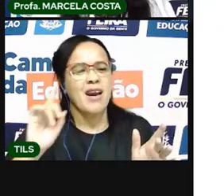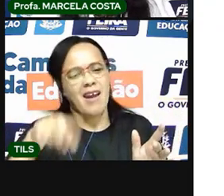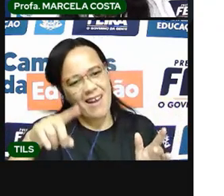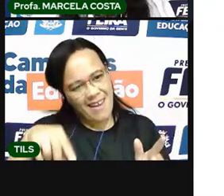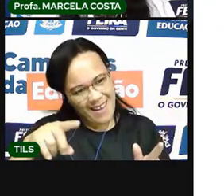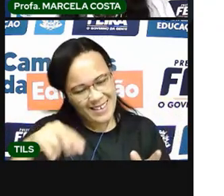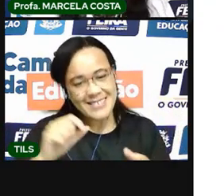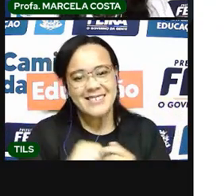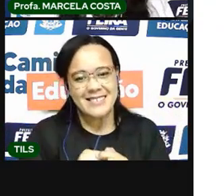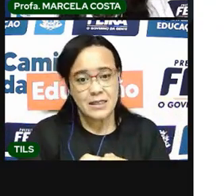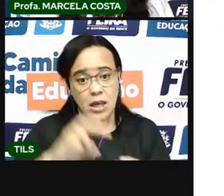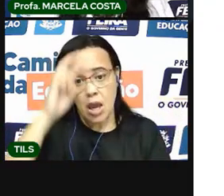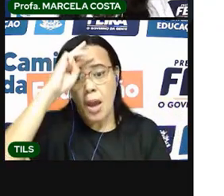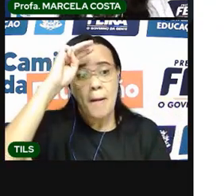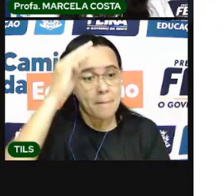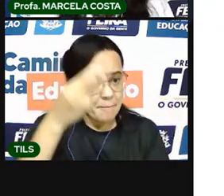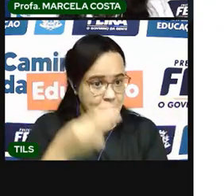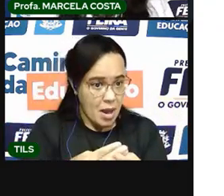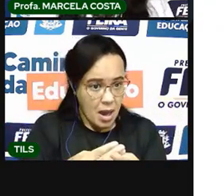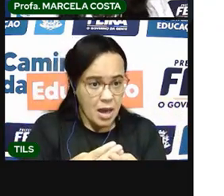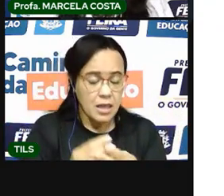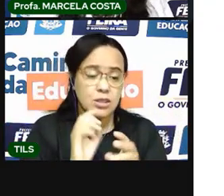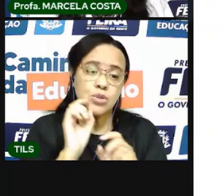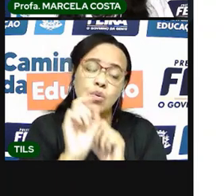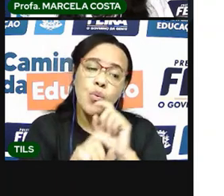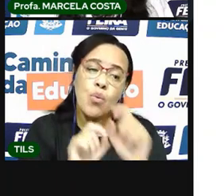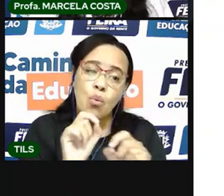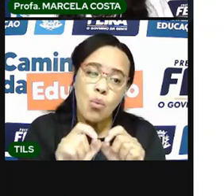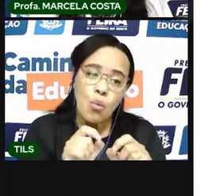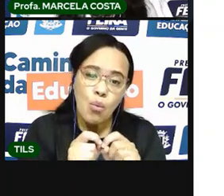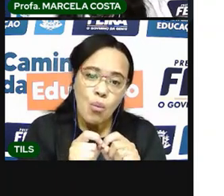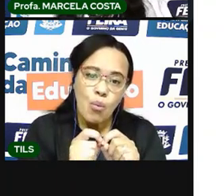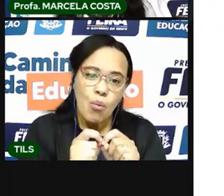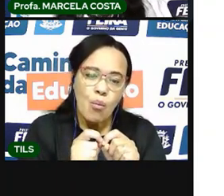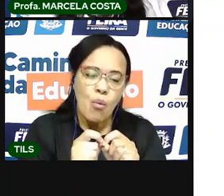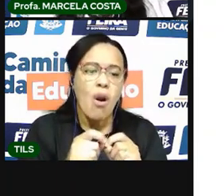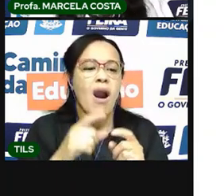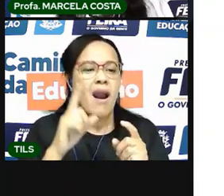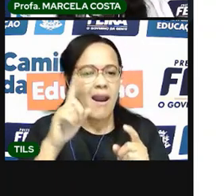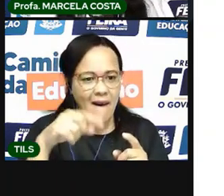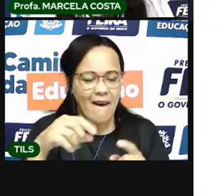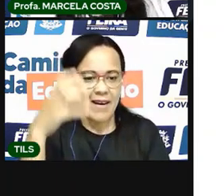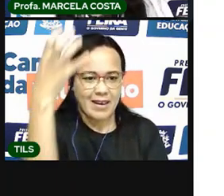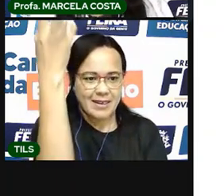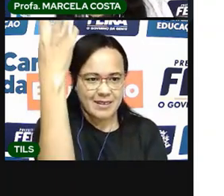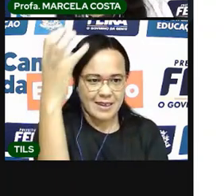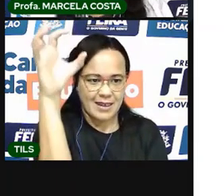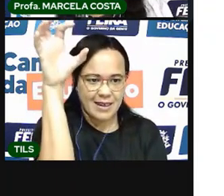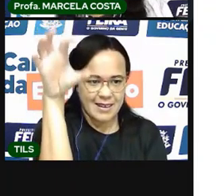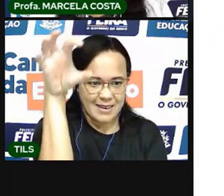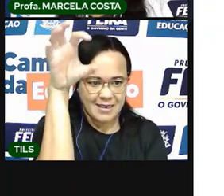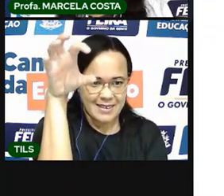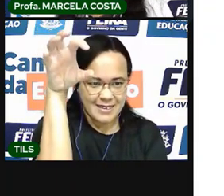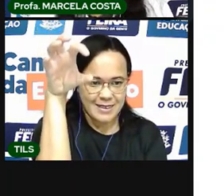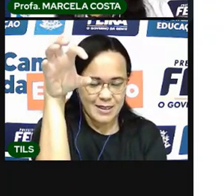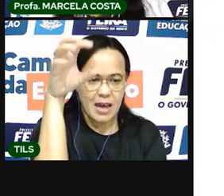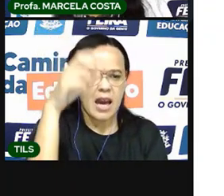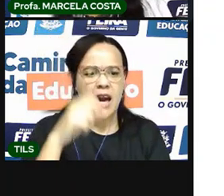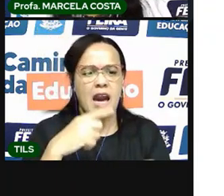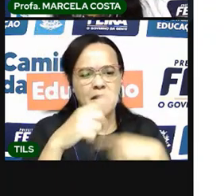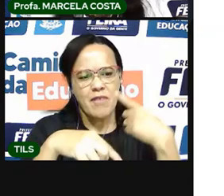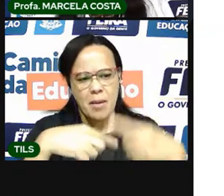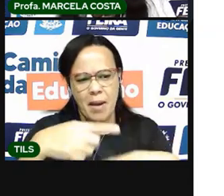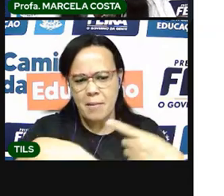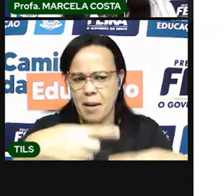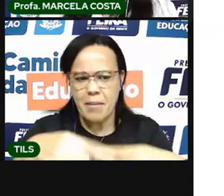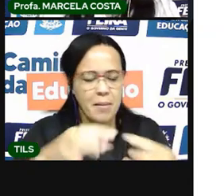Em março, a gente já vê que é o tempo do abacaxi e assim por diante. Mas